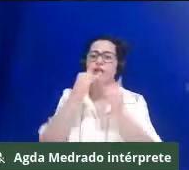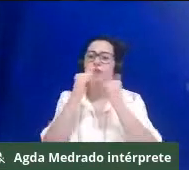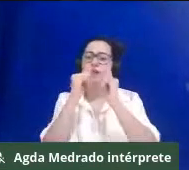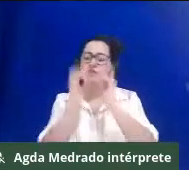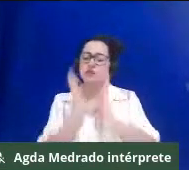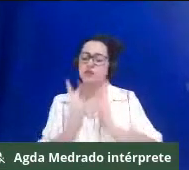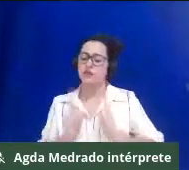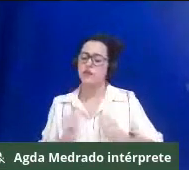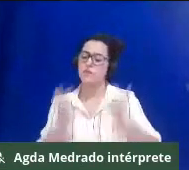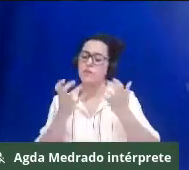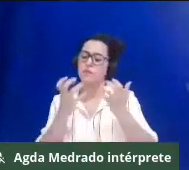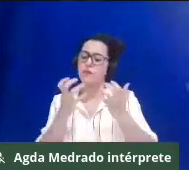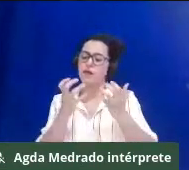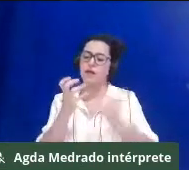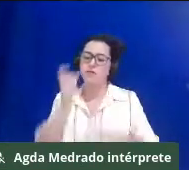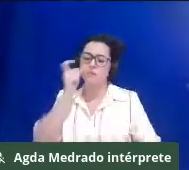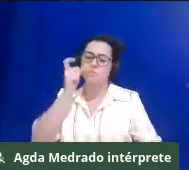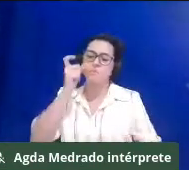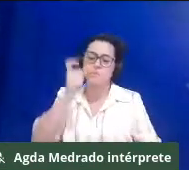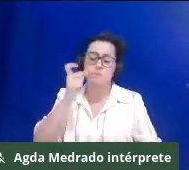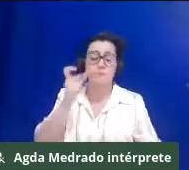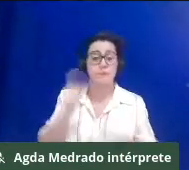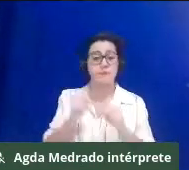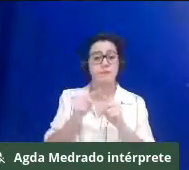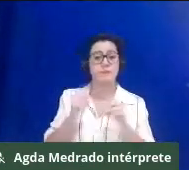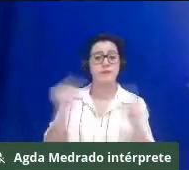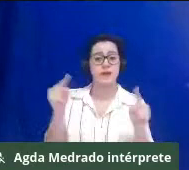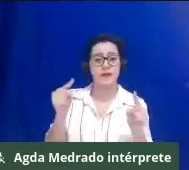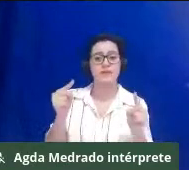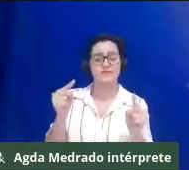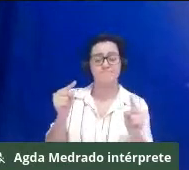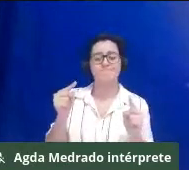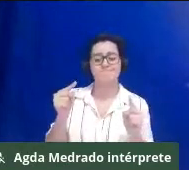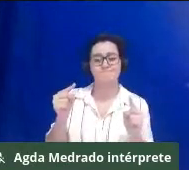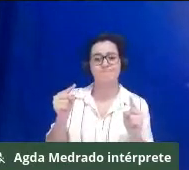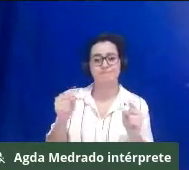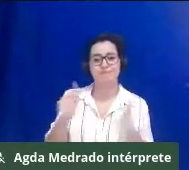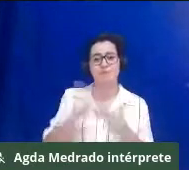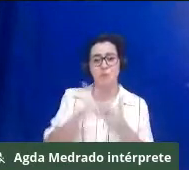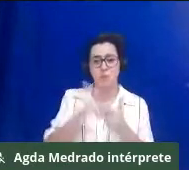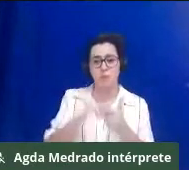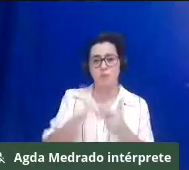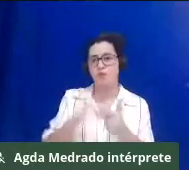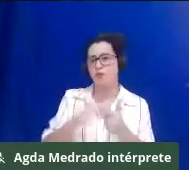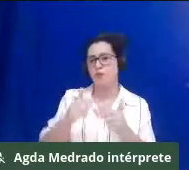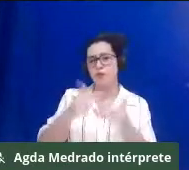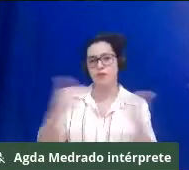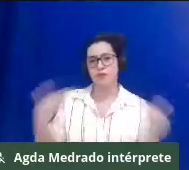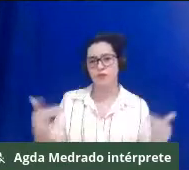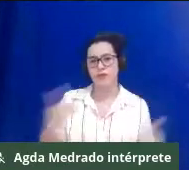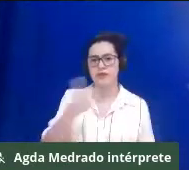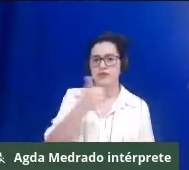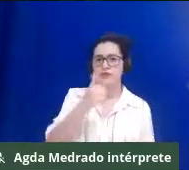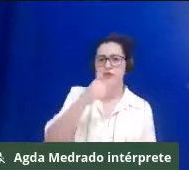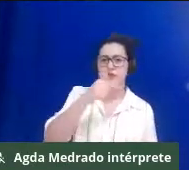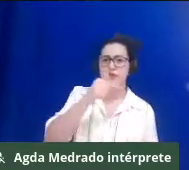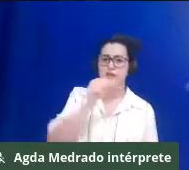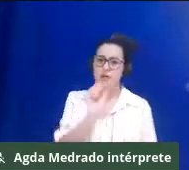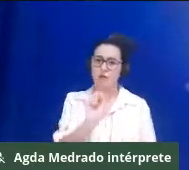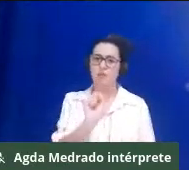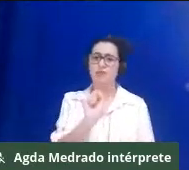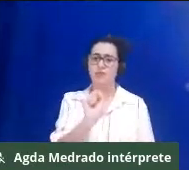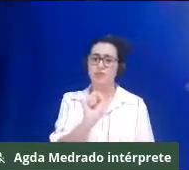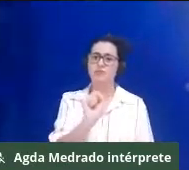é que a gente vai ter 178 conflitos em comunidades quilombolas, e todos esses conflitos, um ter uma